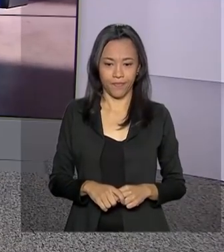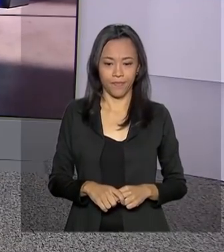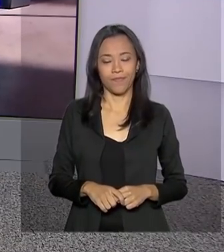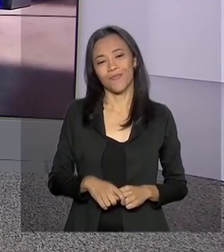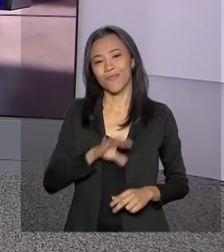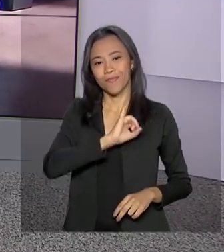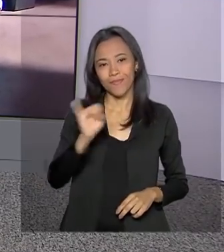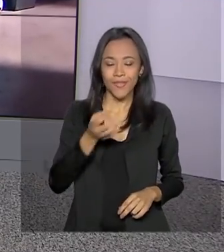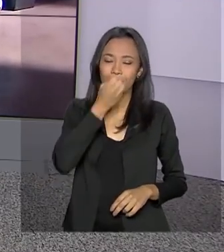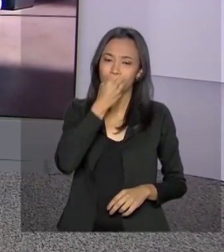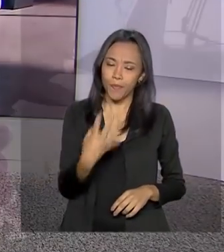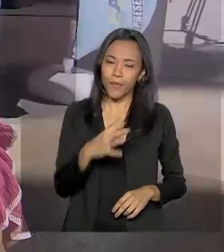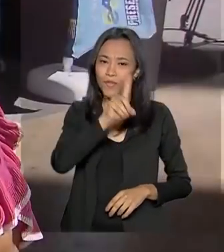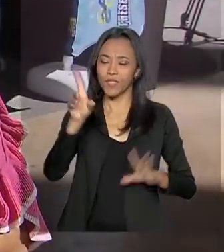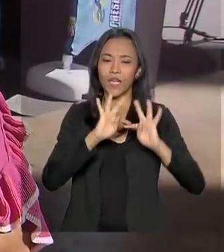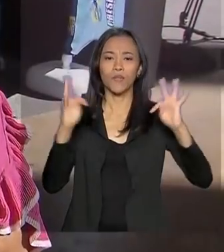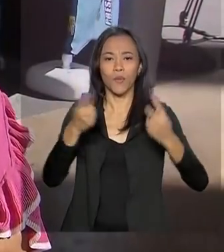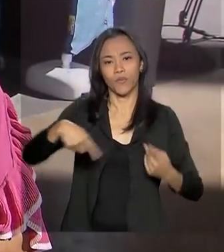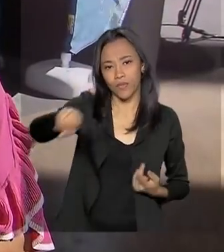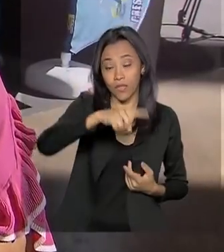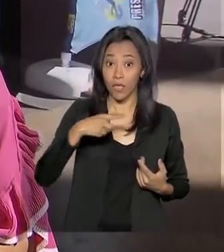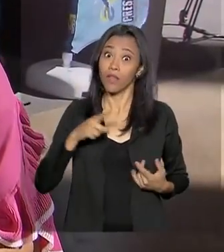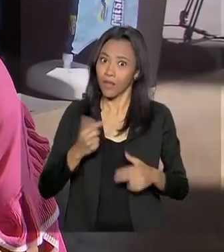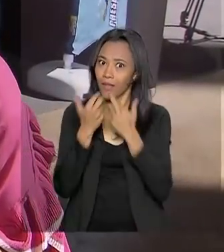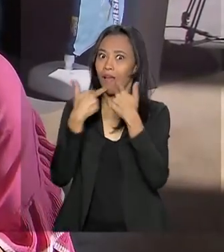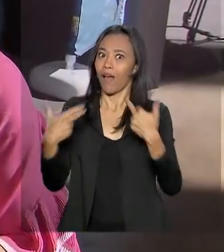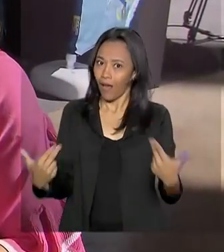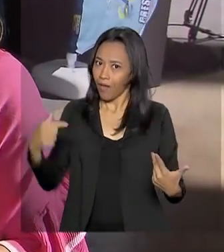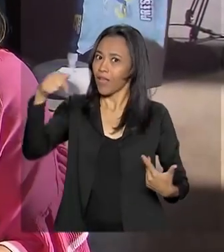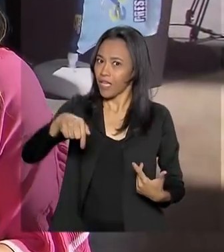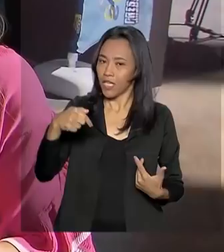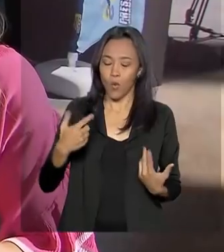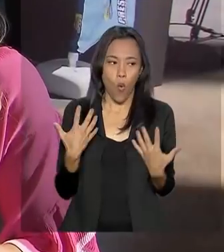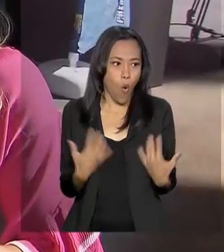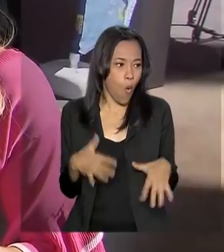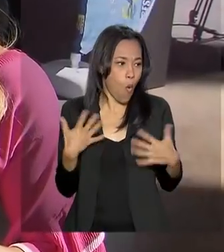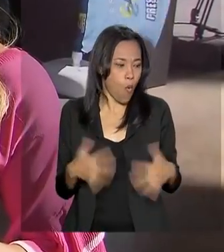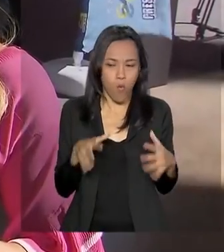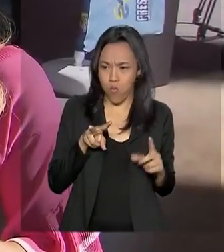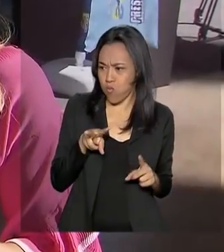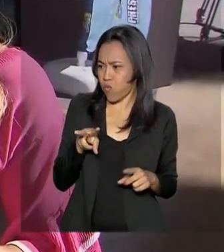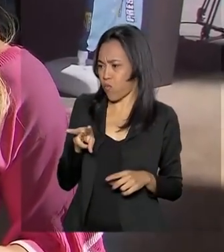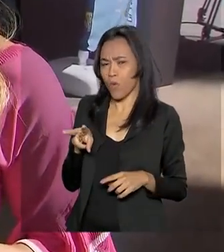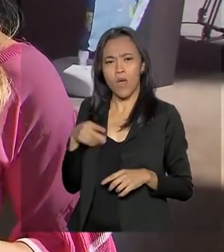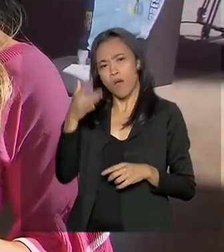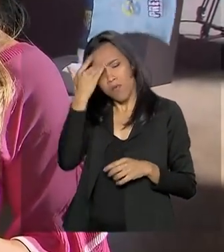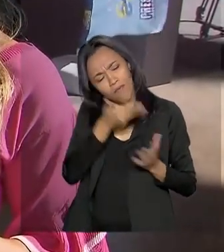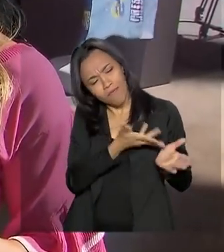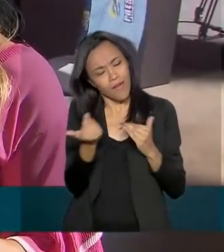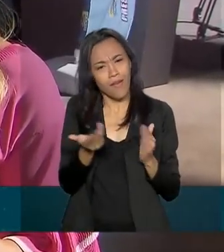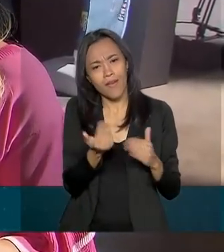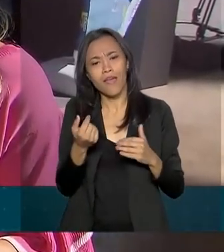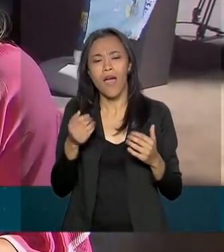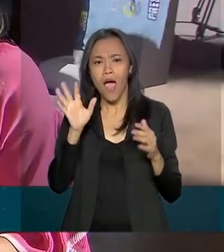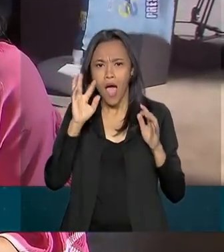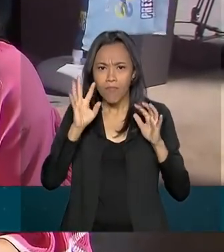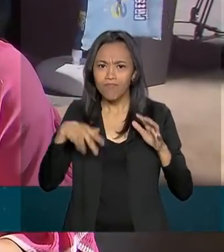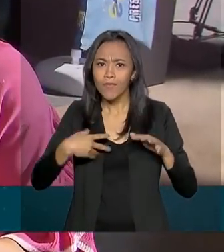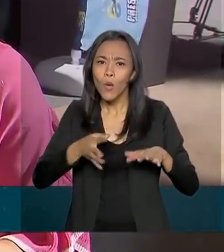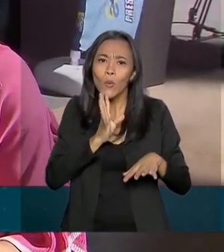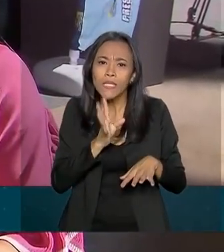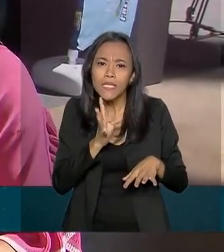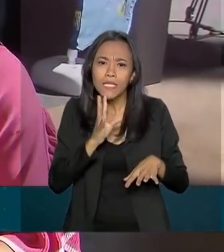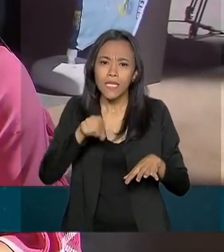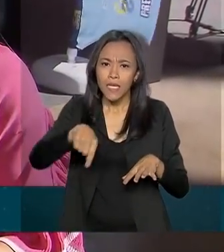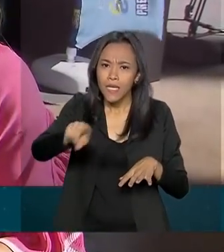Oi, Carla, bom dia a você e a todos. Olha, a novidade aqui é o que não falta, viu? O público está sendo convidado a colocar a mão na massa mesmo.